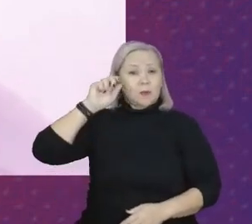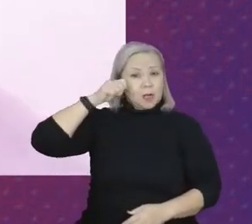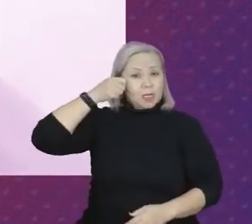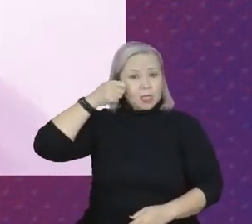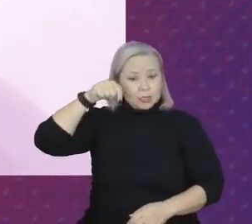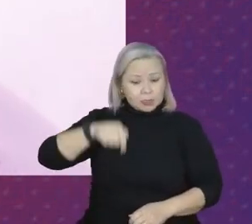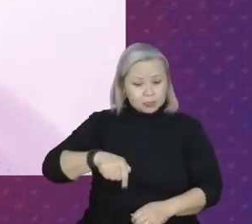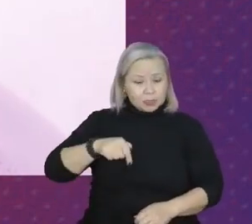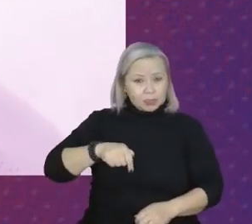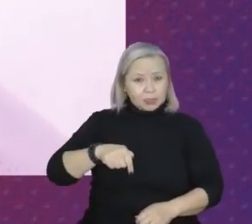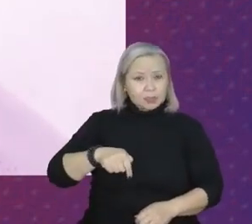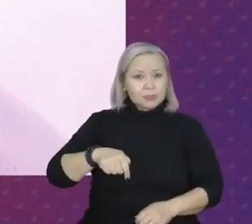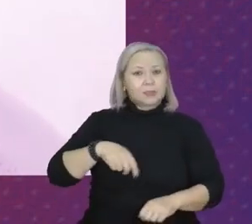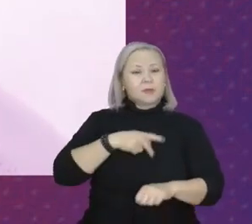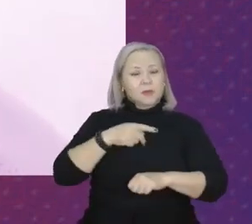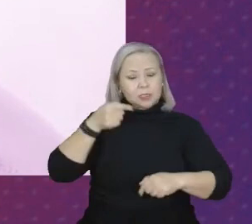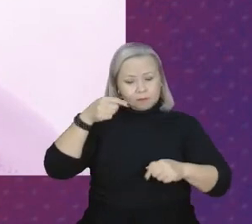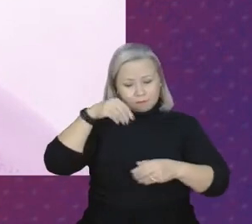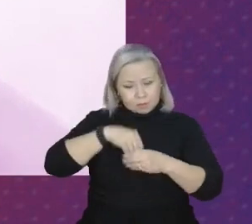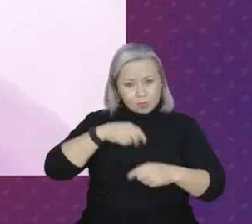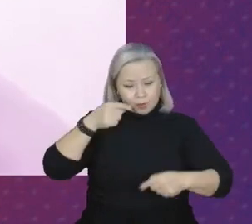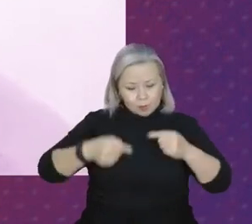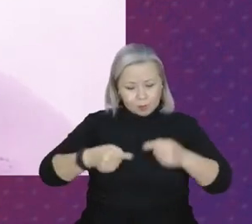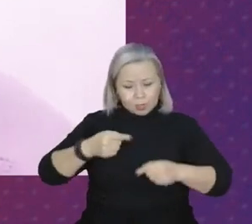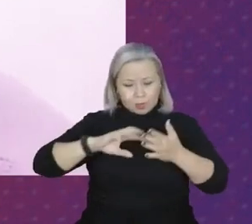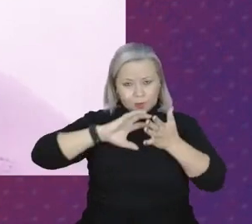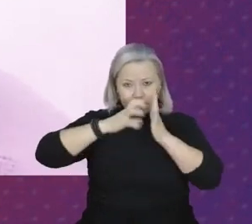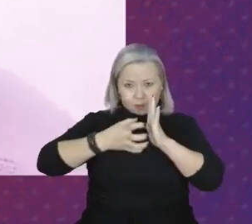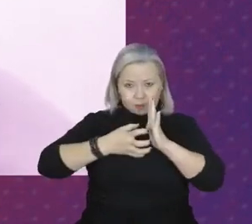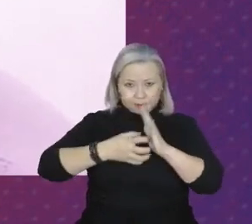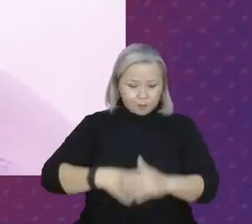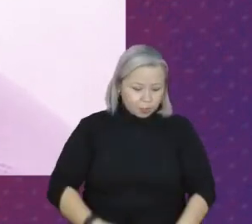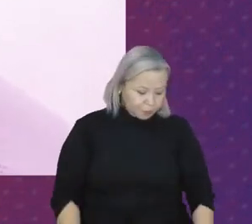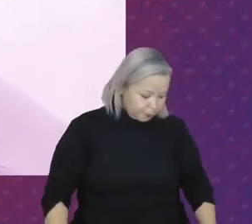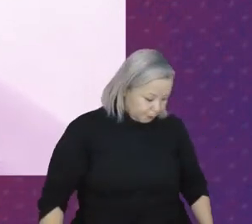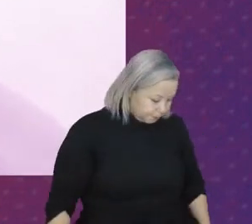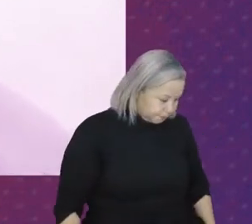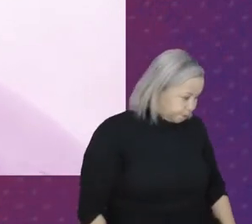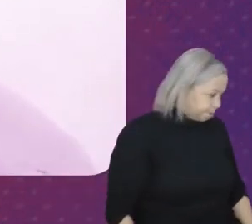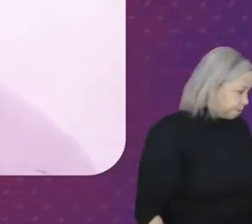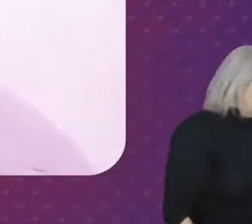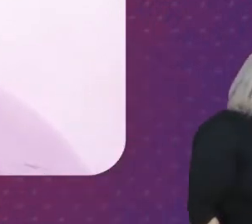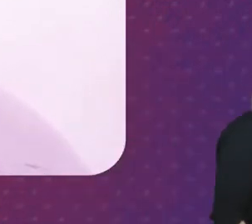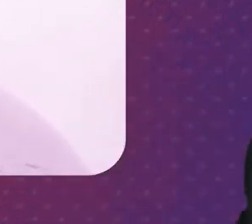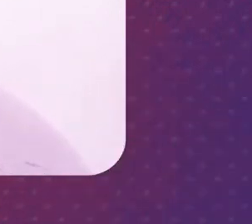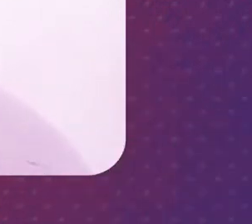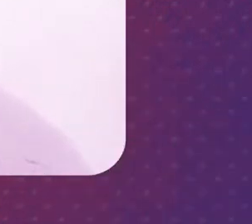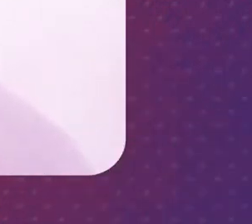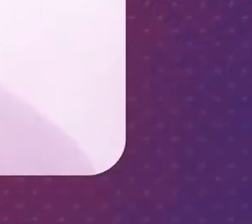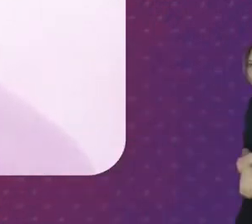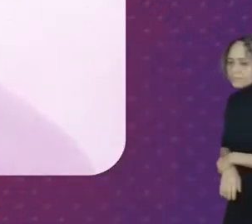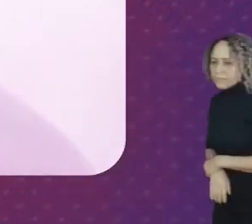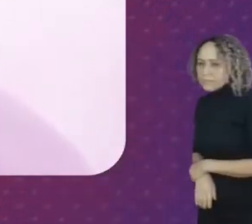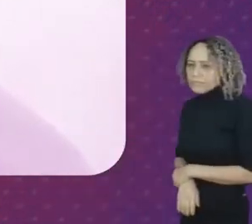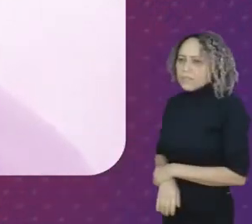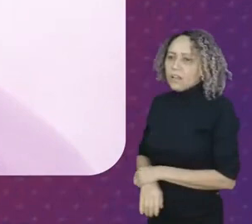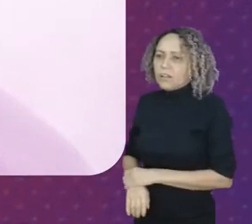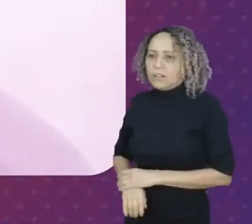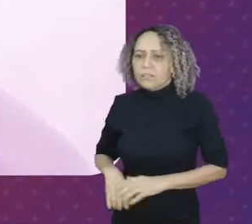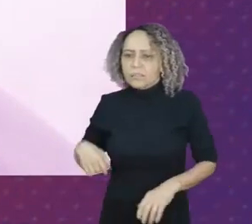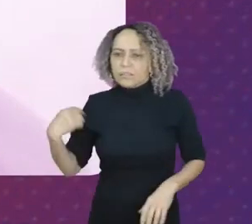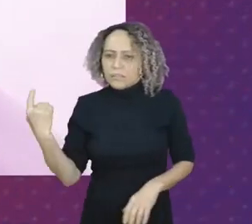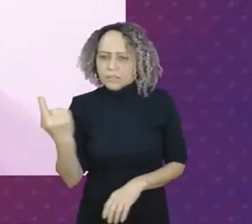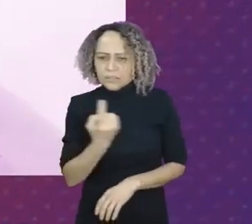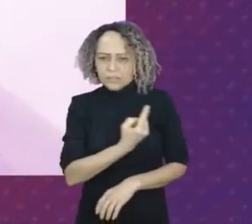neste segmento político partidário. Nós precisamos disso, precisamos dar as mãos e contribuir com que